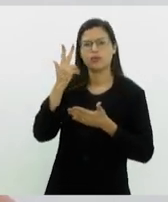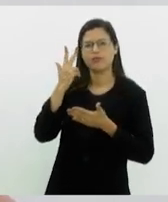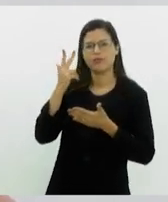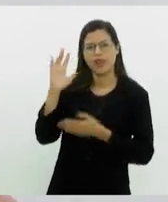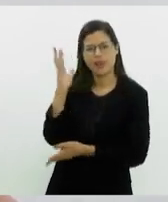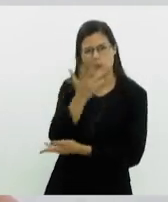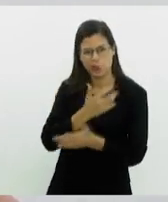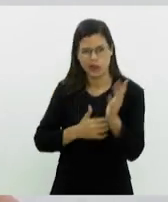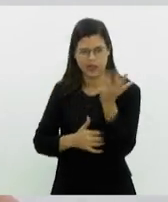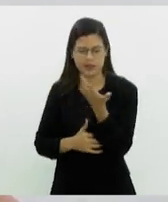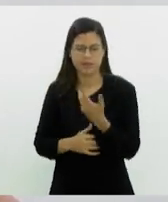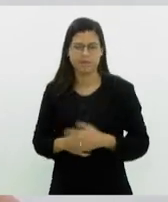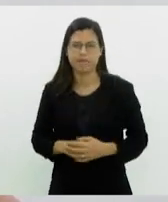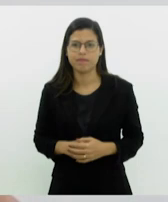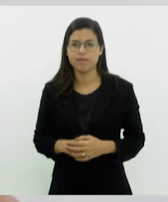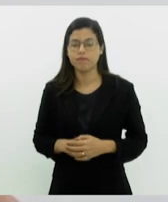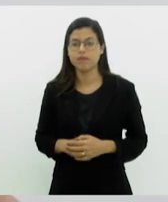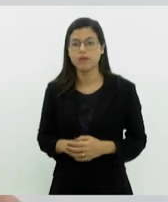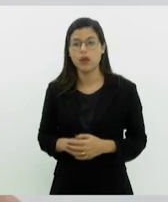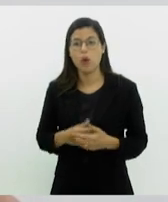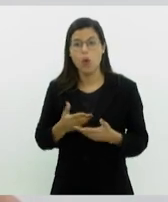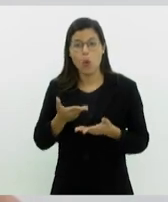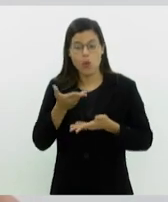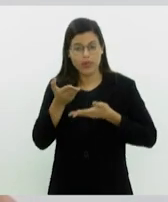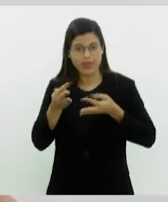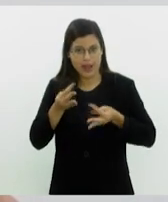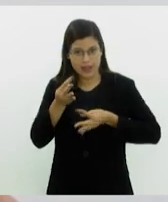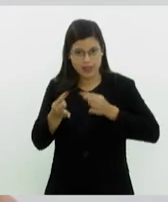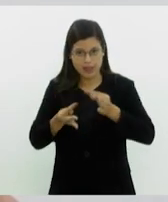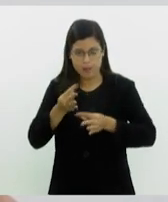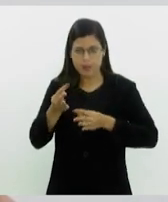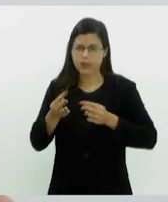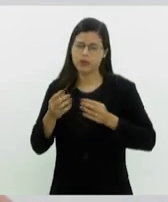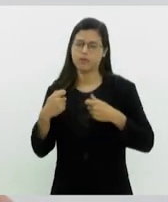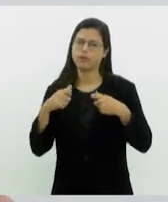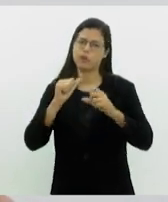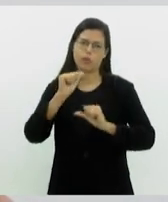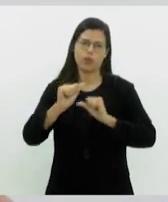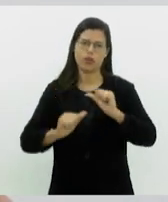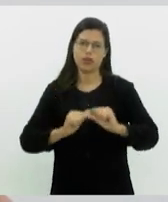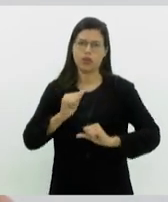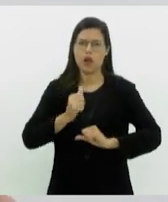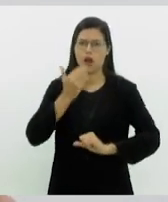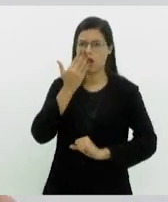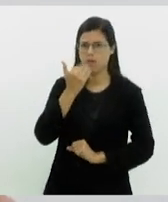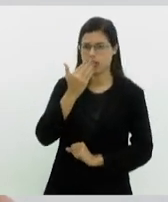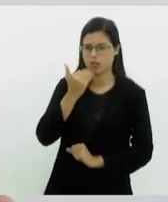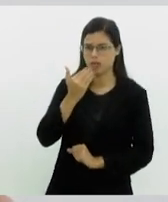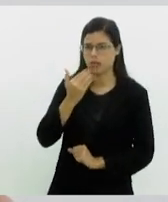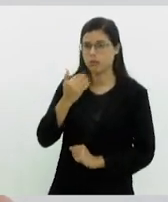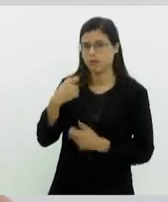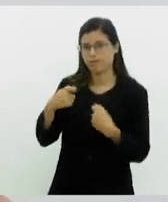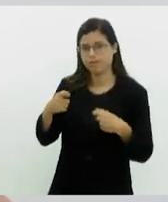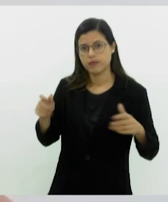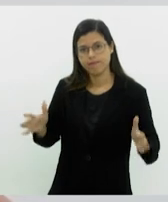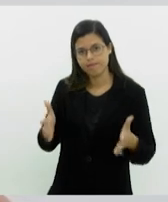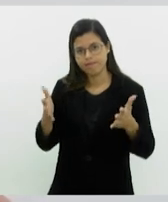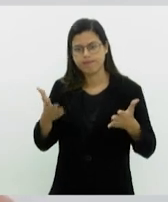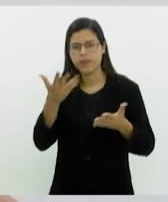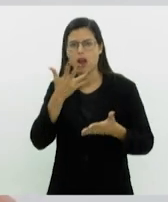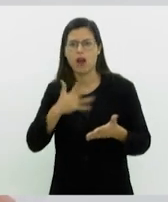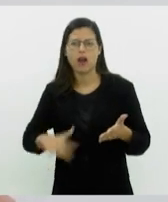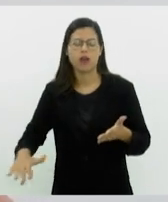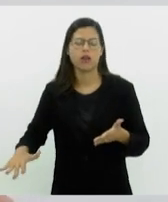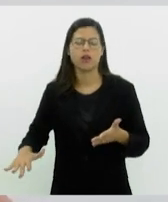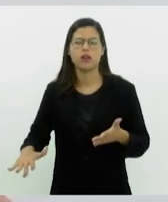E o tratamento é sempre a mudança de estilo de vida. Então, temos que incentivar nossas crianças